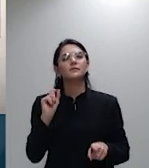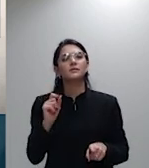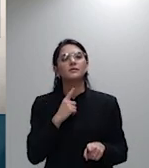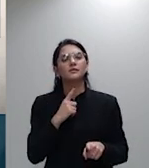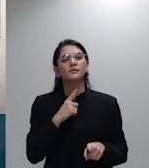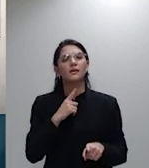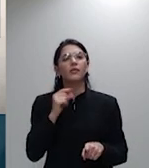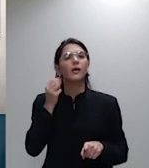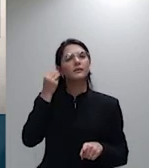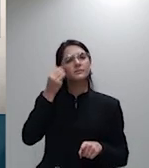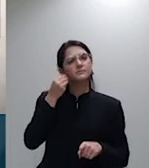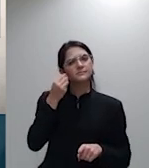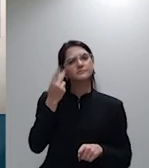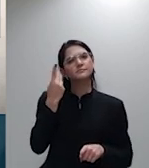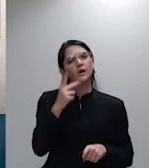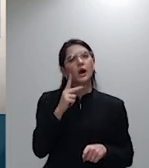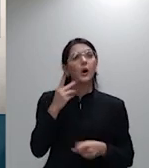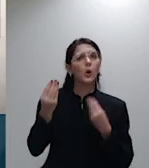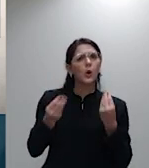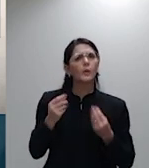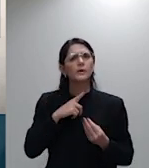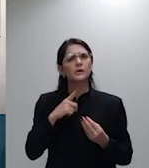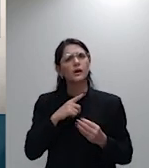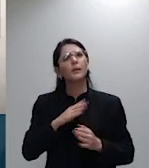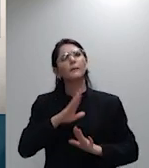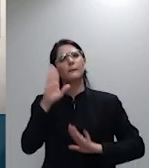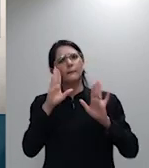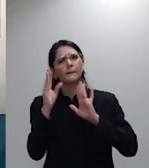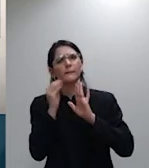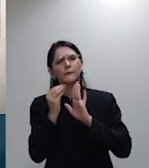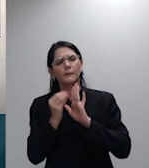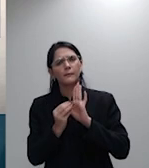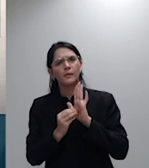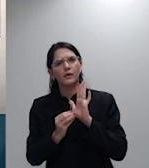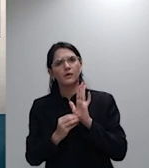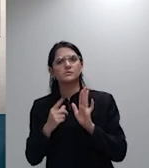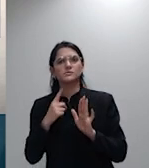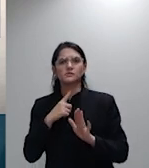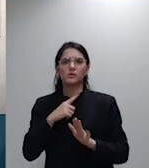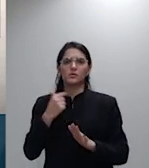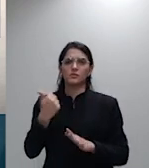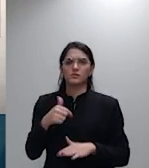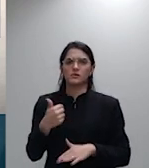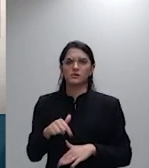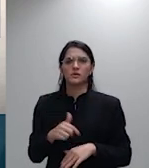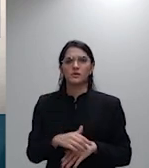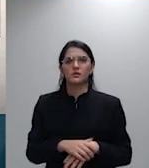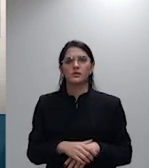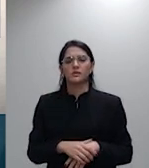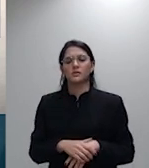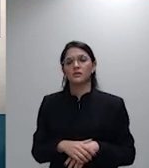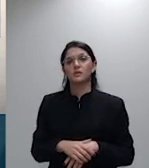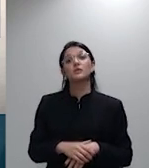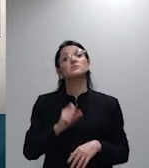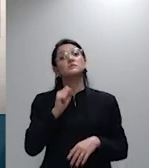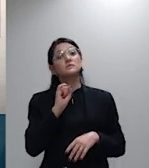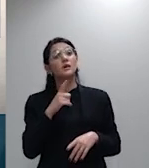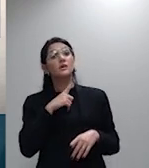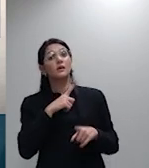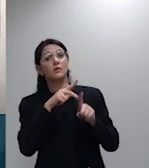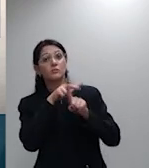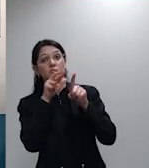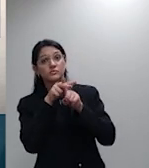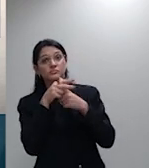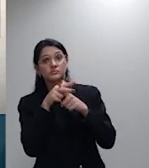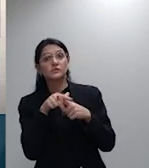se costuma assinar, como nos livros empresariais e assentos domésticos. Para a resolução dessa controvérsia, deve-se limitar a discussão aos casos em que a